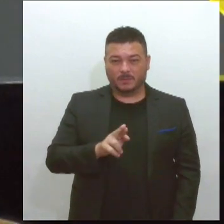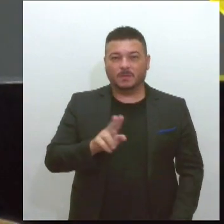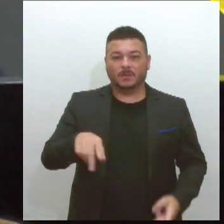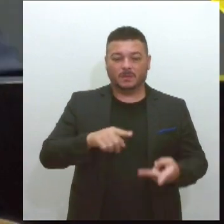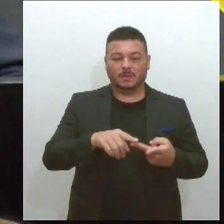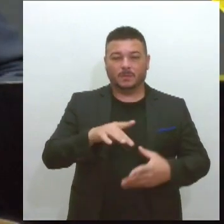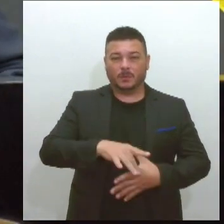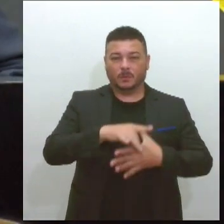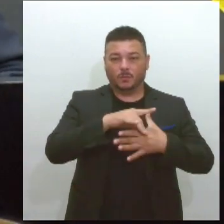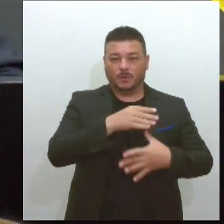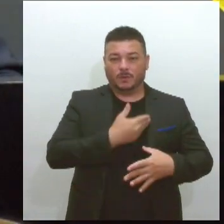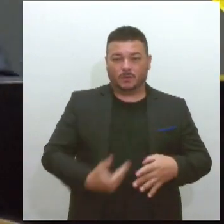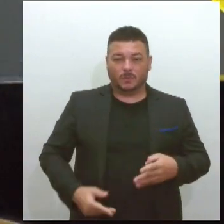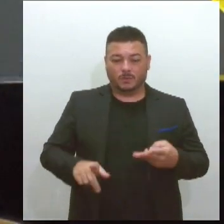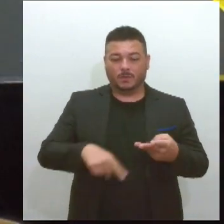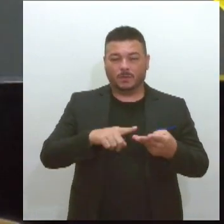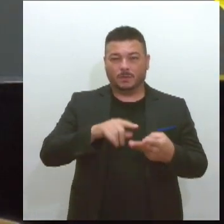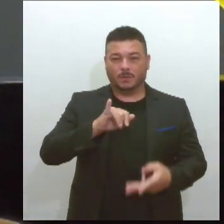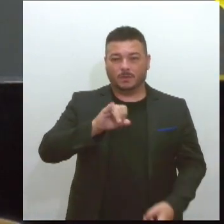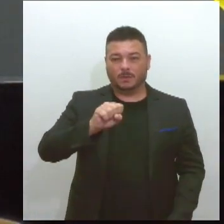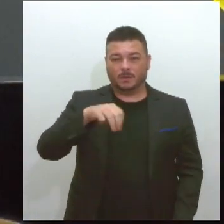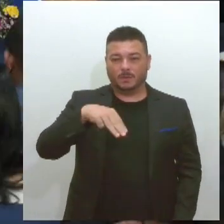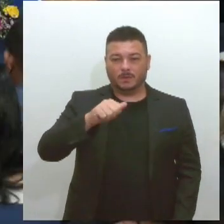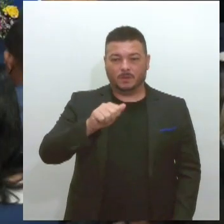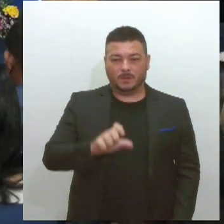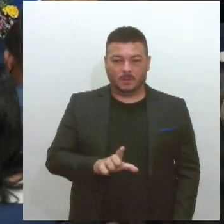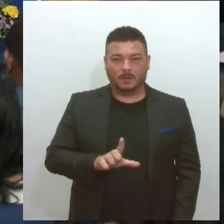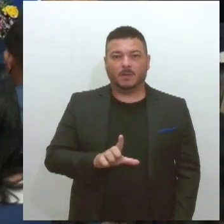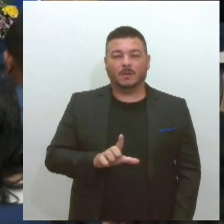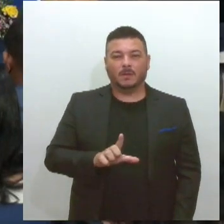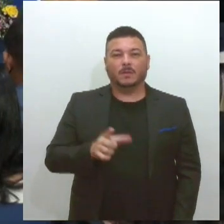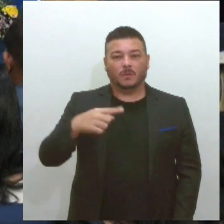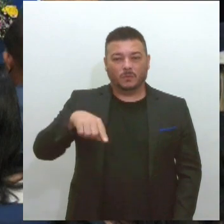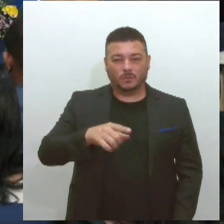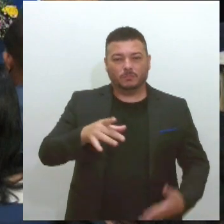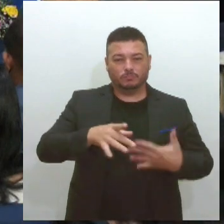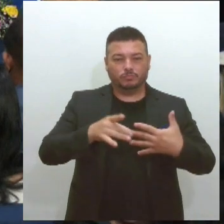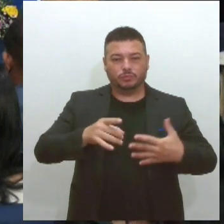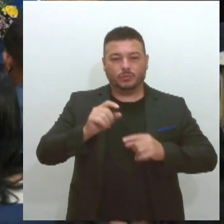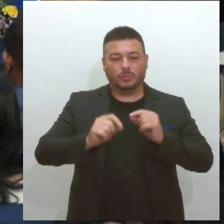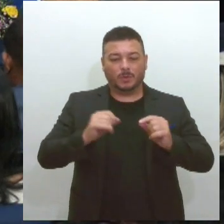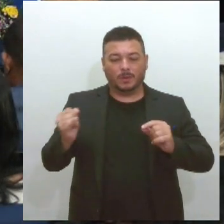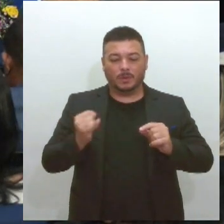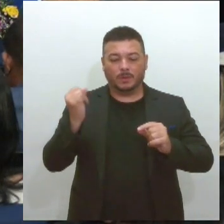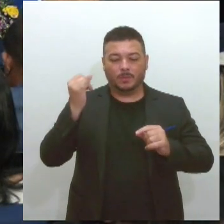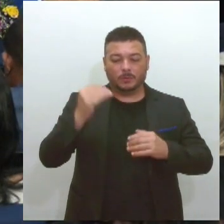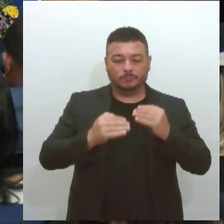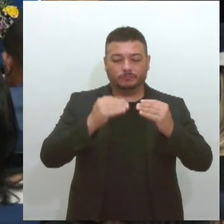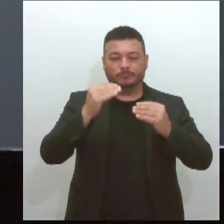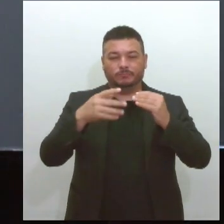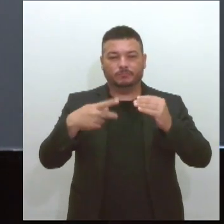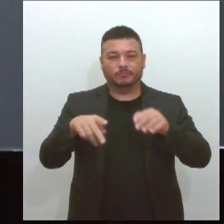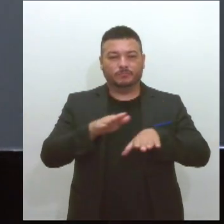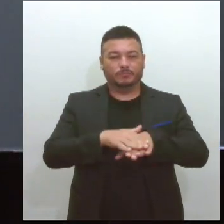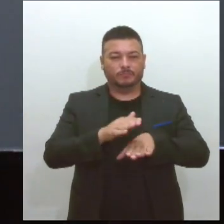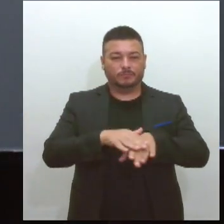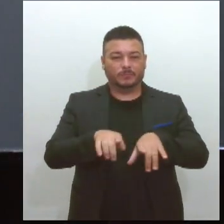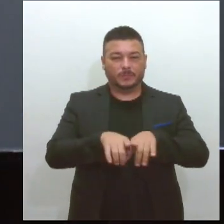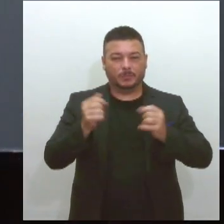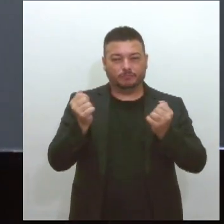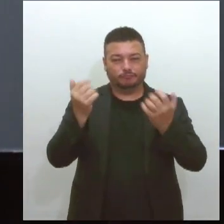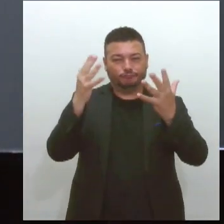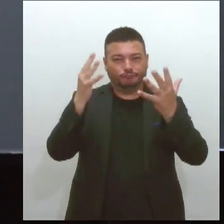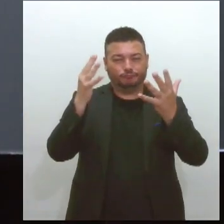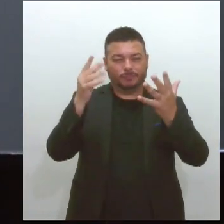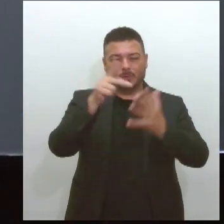Ismael Crispim, que na ocasião destacaram a importância de Sergipe cediar o evento e parabenizaram o presidente da